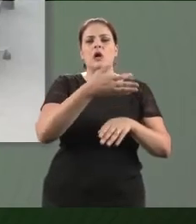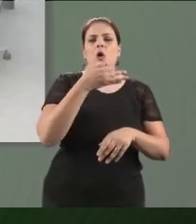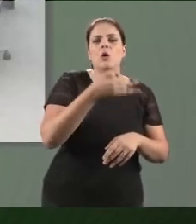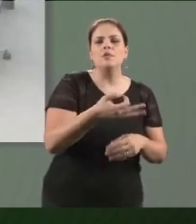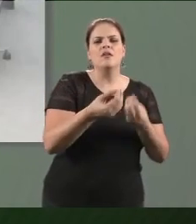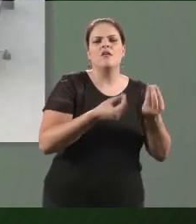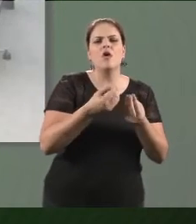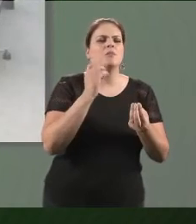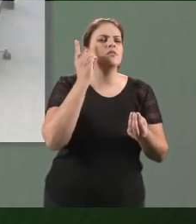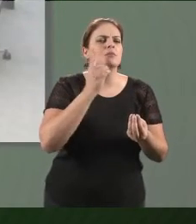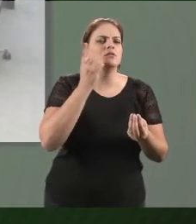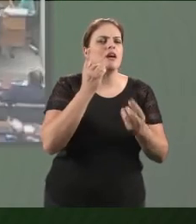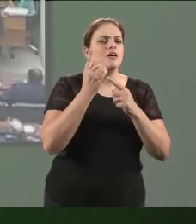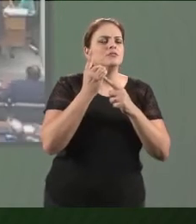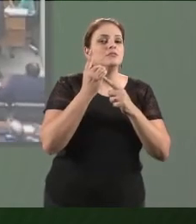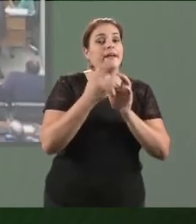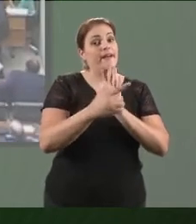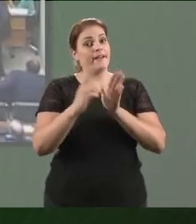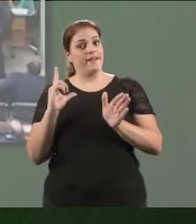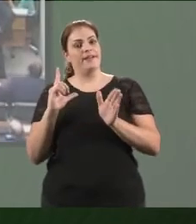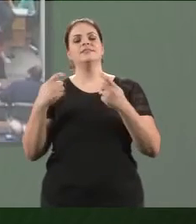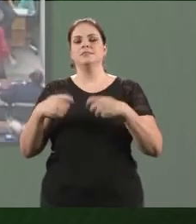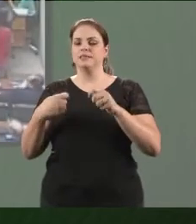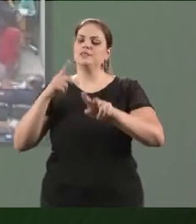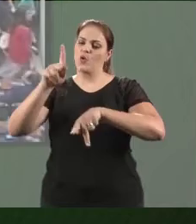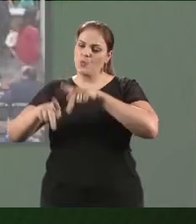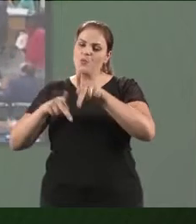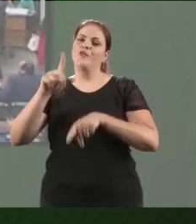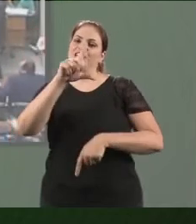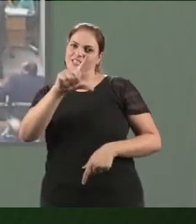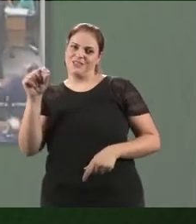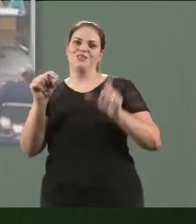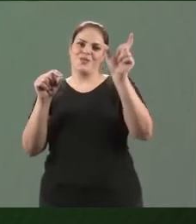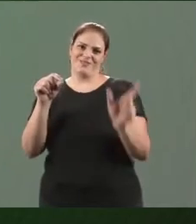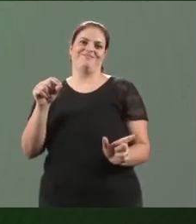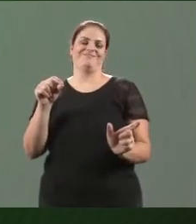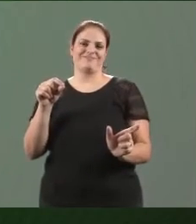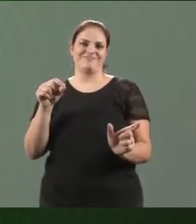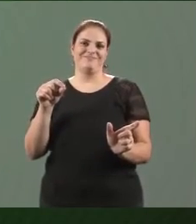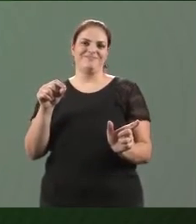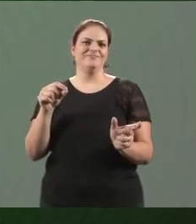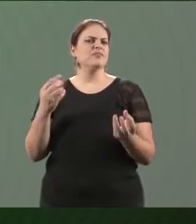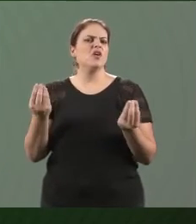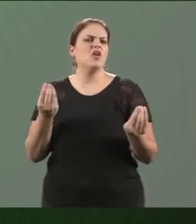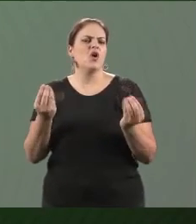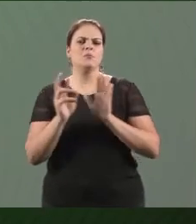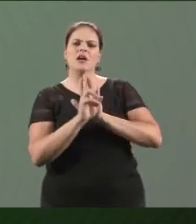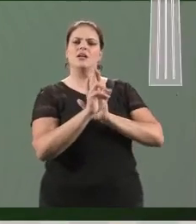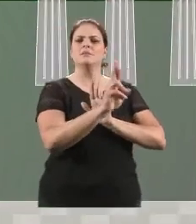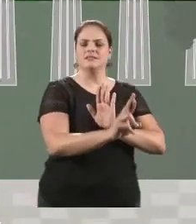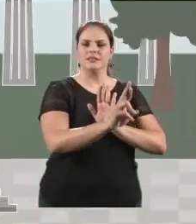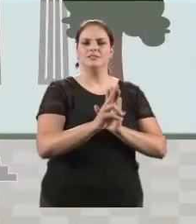por exemplo, o fazem como representantes de todo o povo do país. Por falar em representantes,